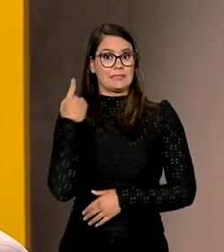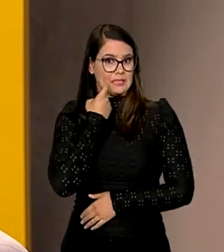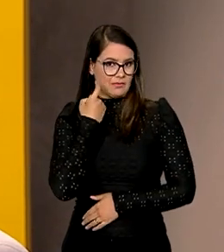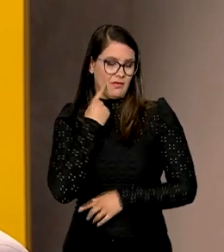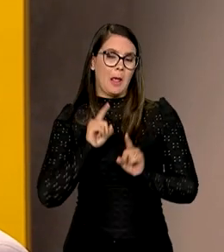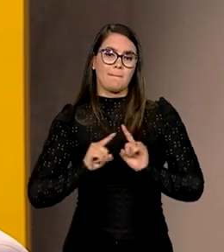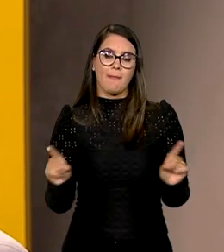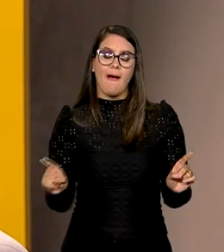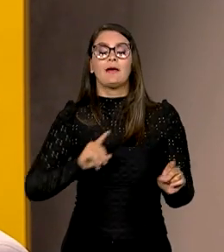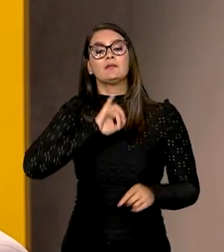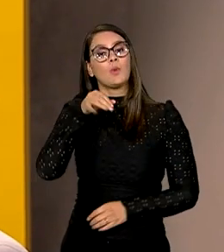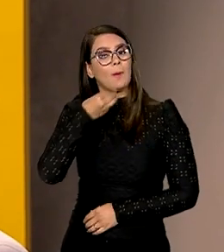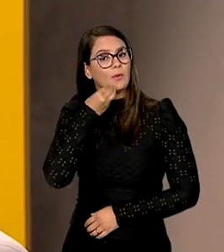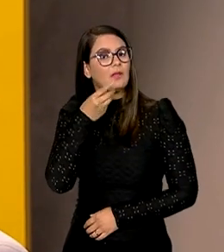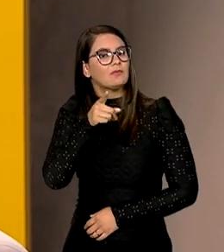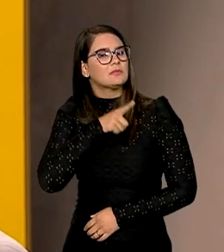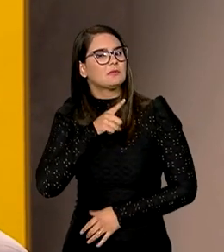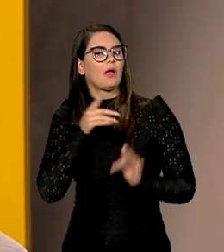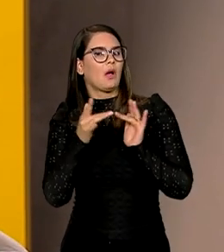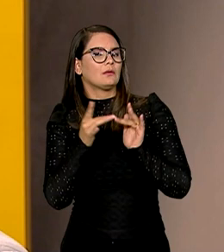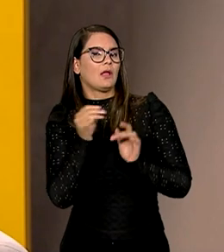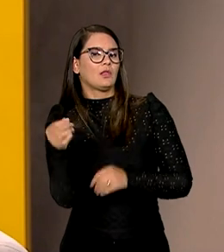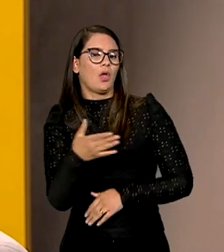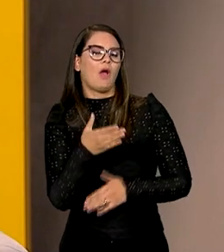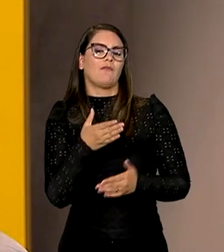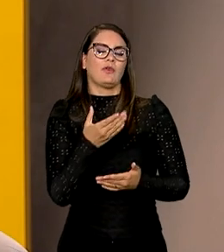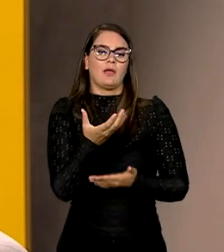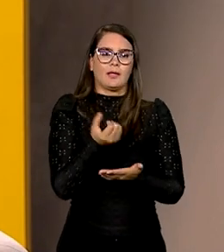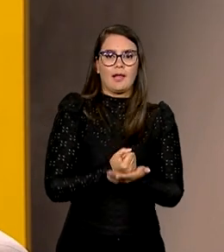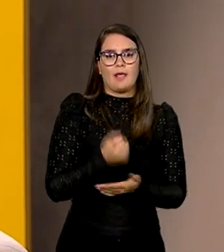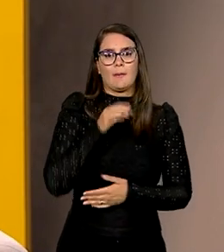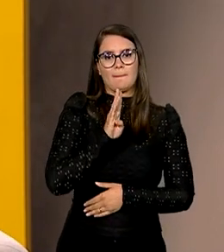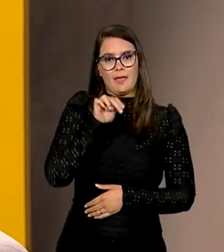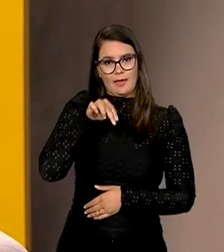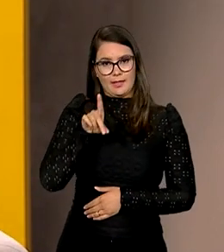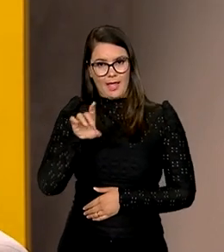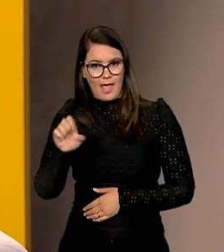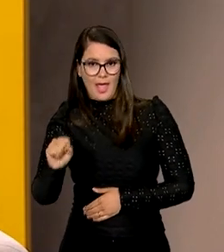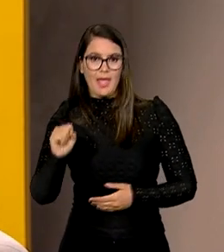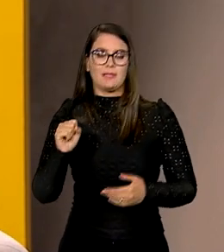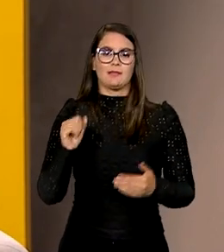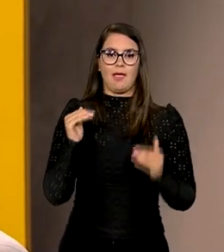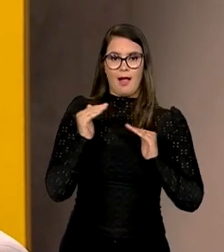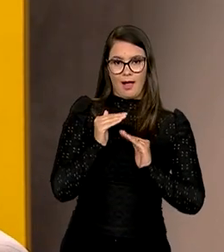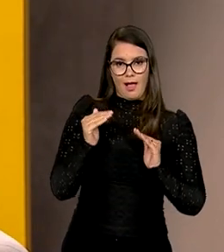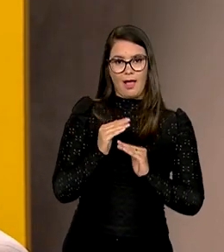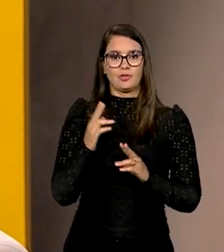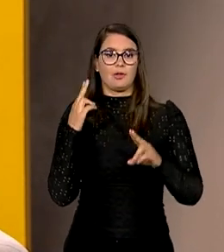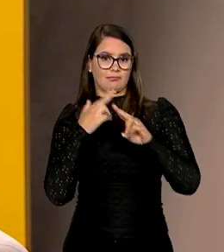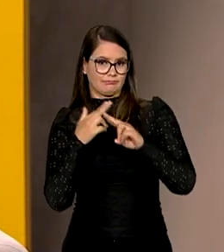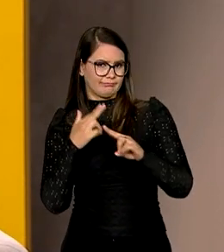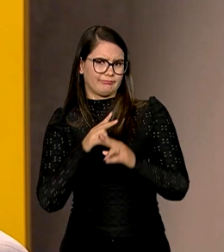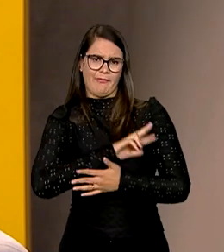Mas é uma oportunidade de você ter acesso a novas linhas de crédito, por exemplo, do BNDES, Banco do Brasil, Caixa Econômica, dos novos programas.